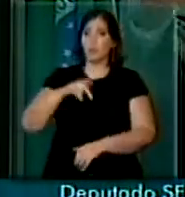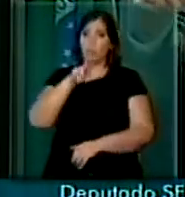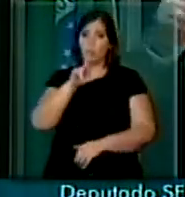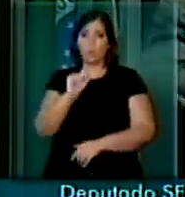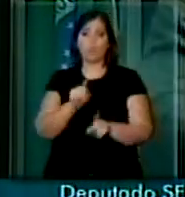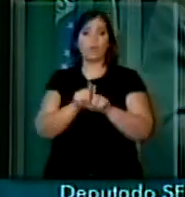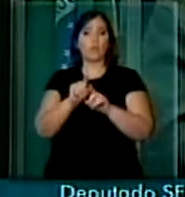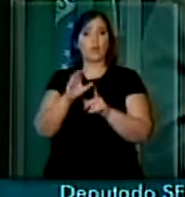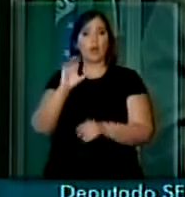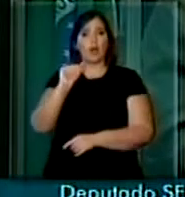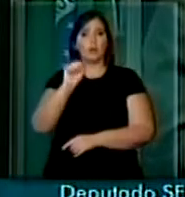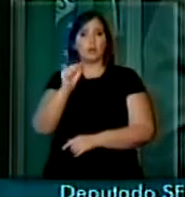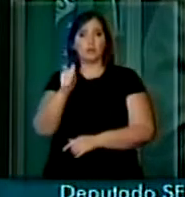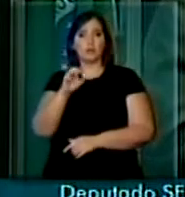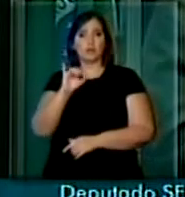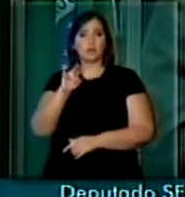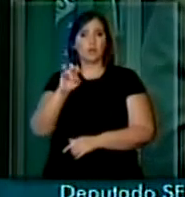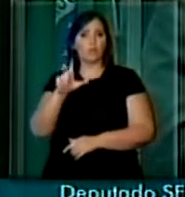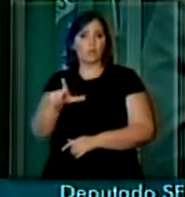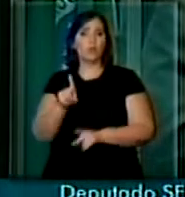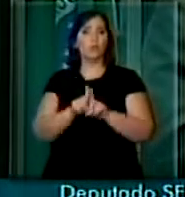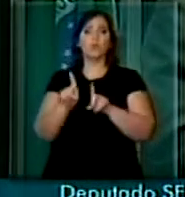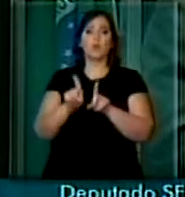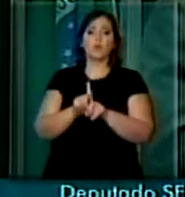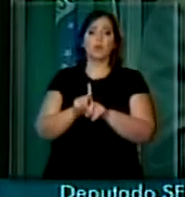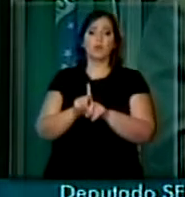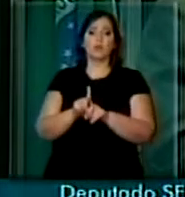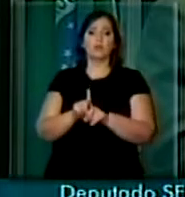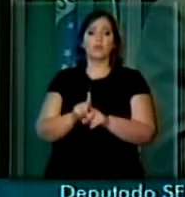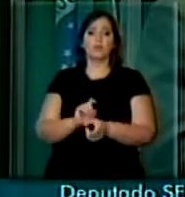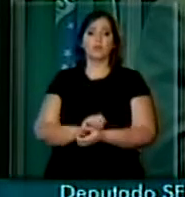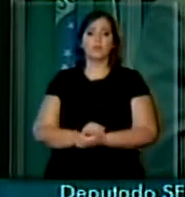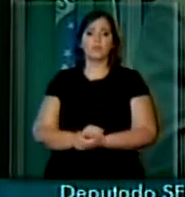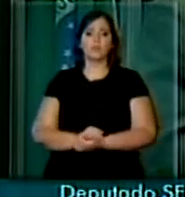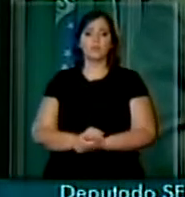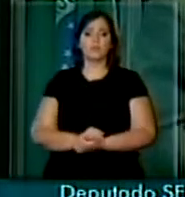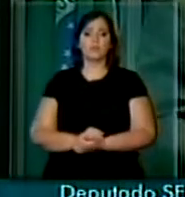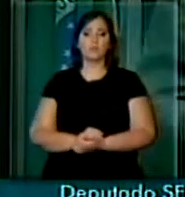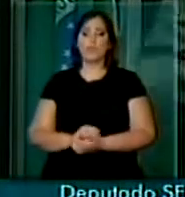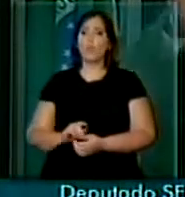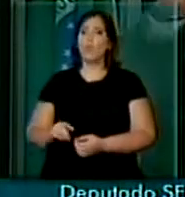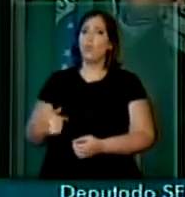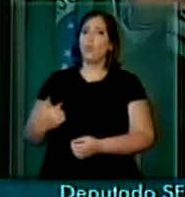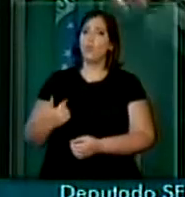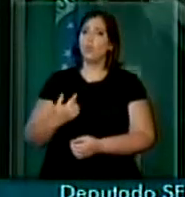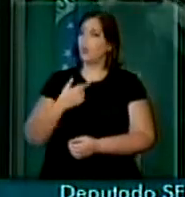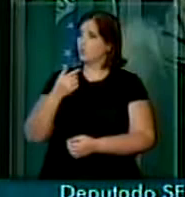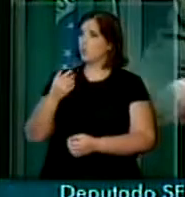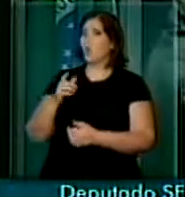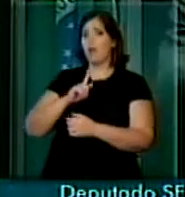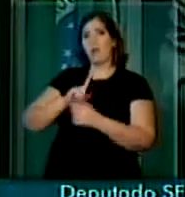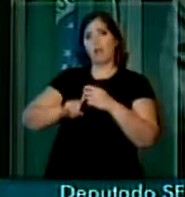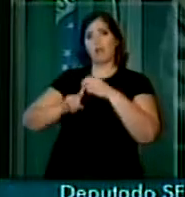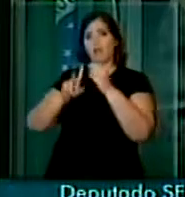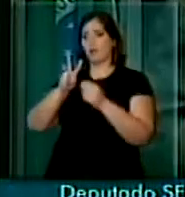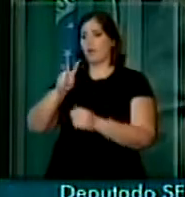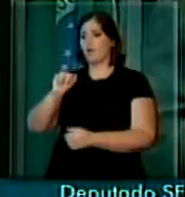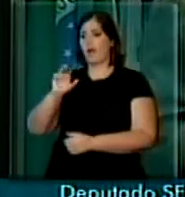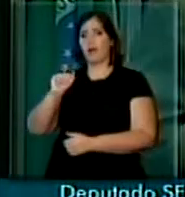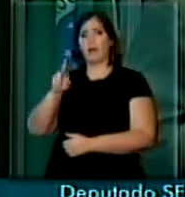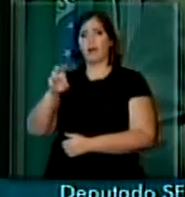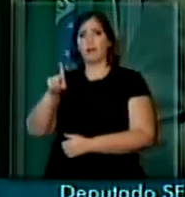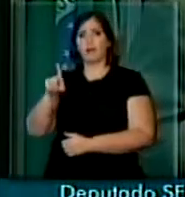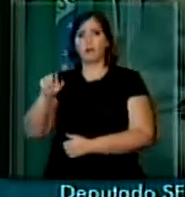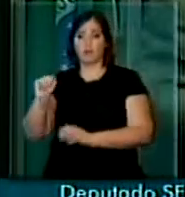à Casa Civil, ao nosso vacareza, que é o líder do governo